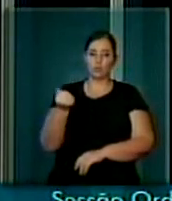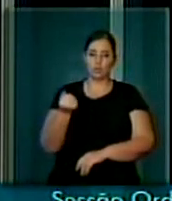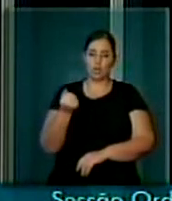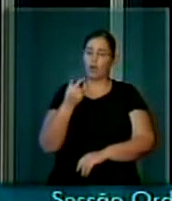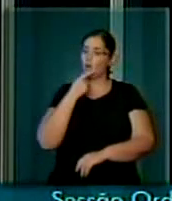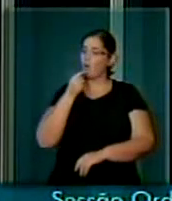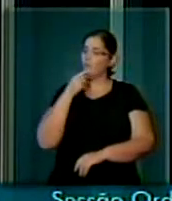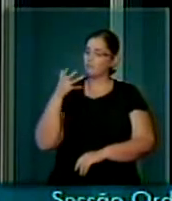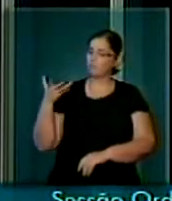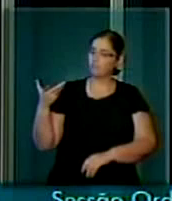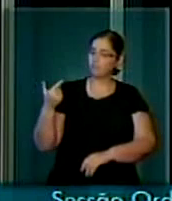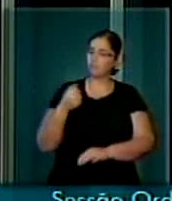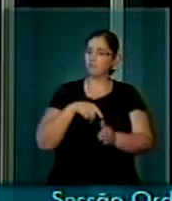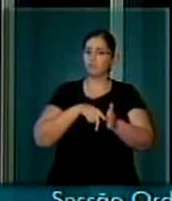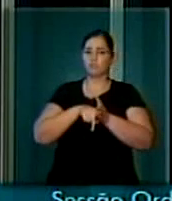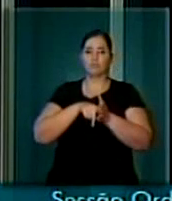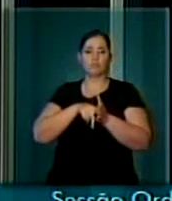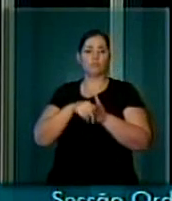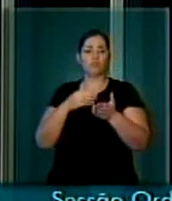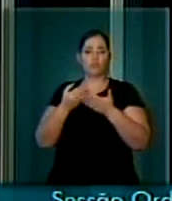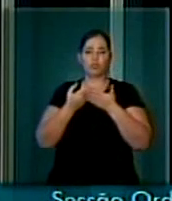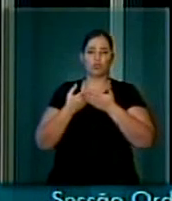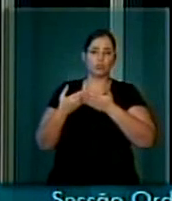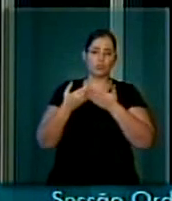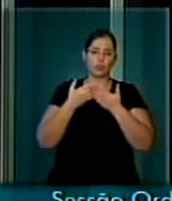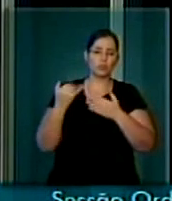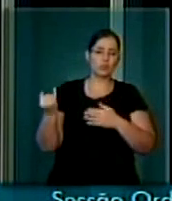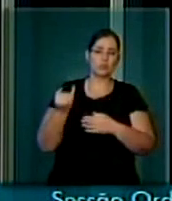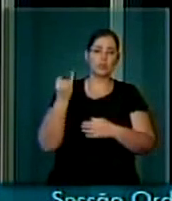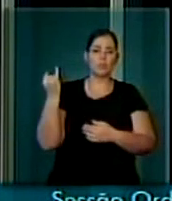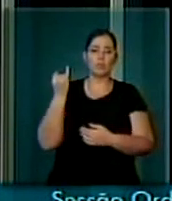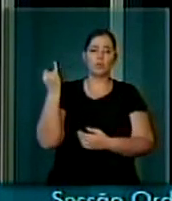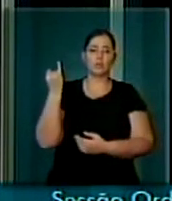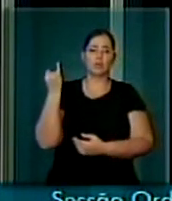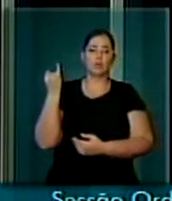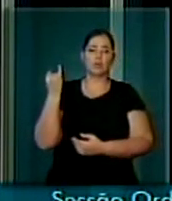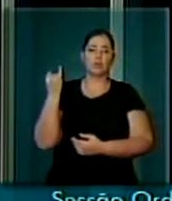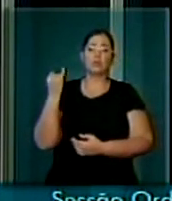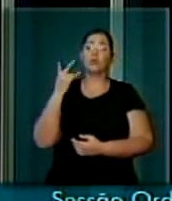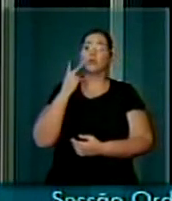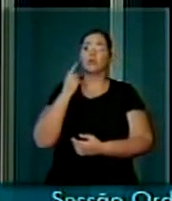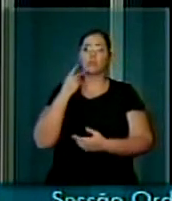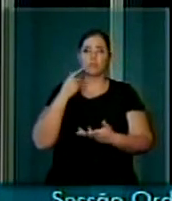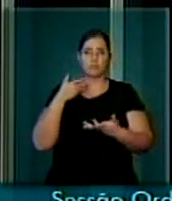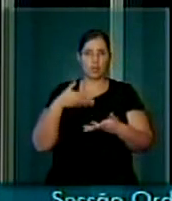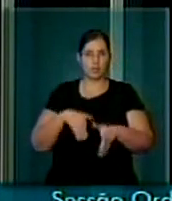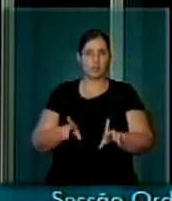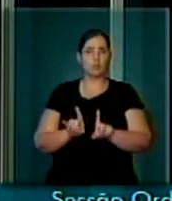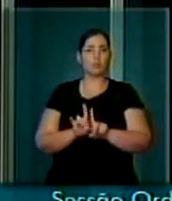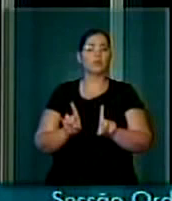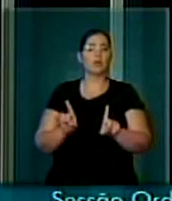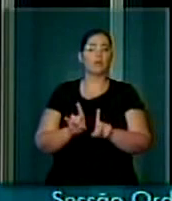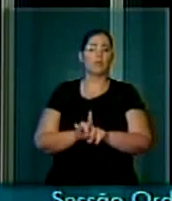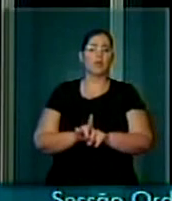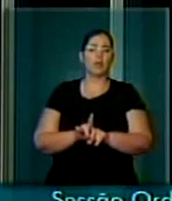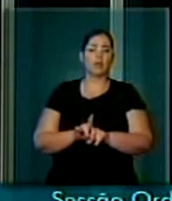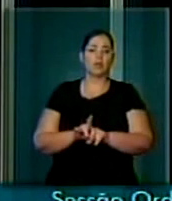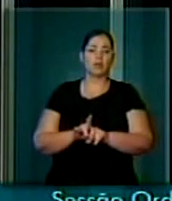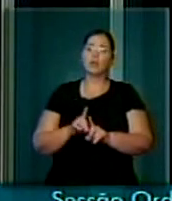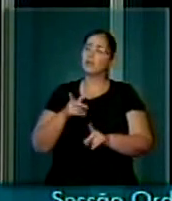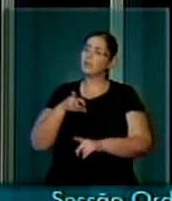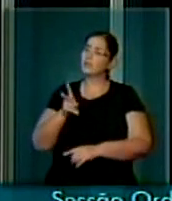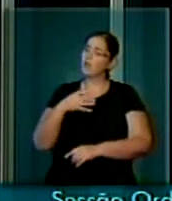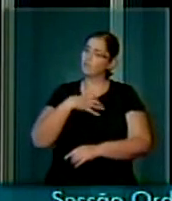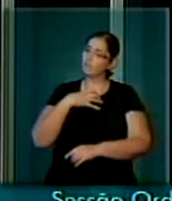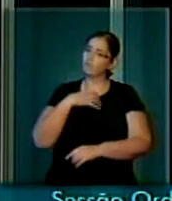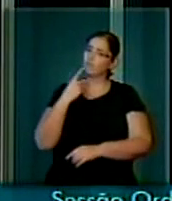esse grande estudioso de Crosby e Viláquia, cearense Lúcia de Viçosa, a quem procura sempre